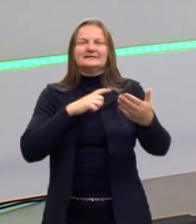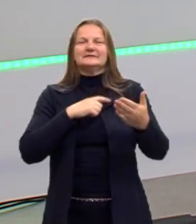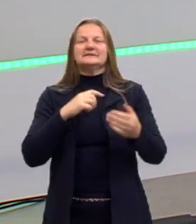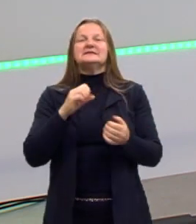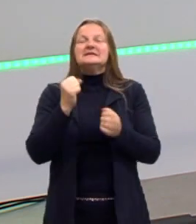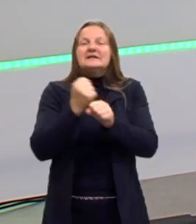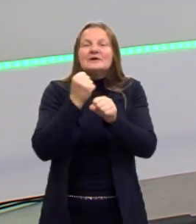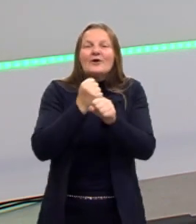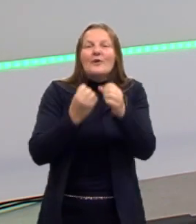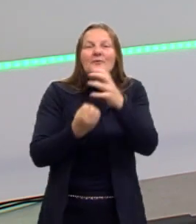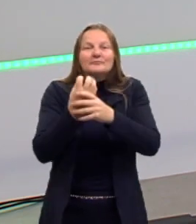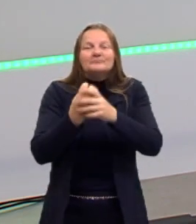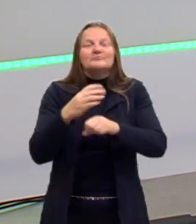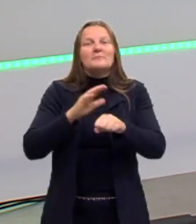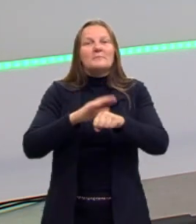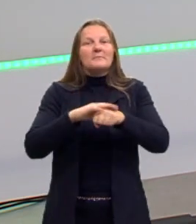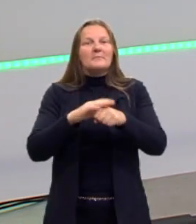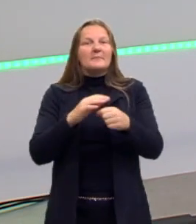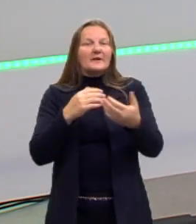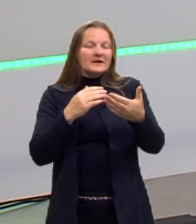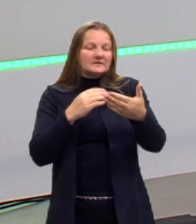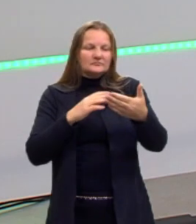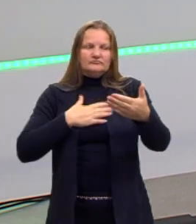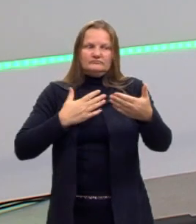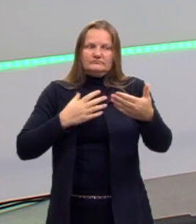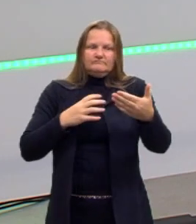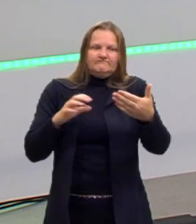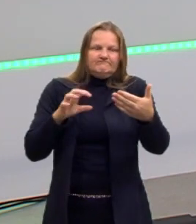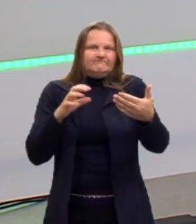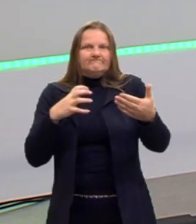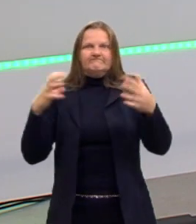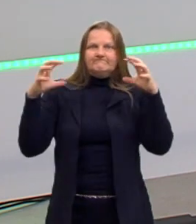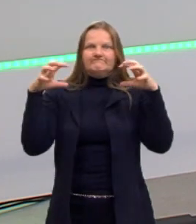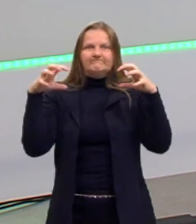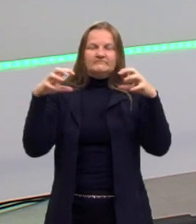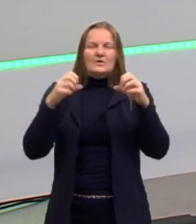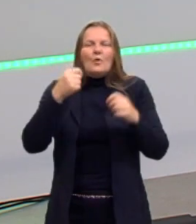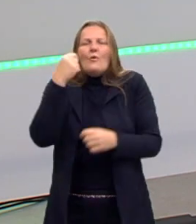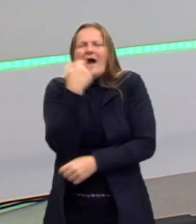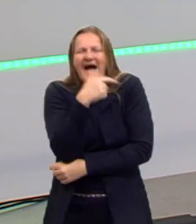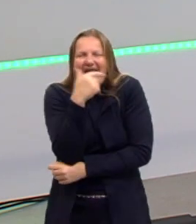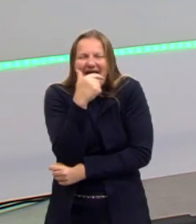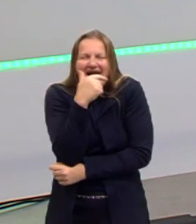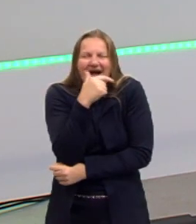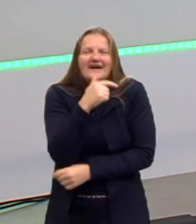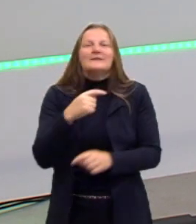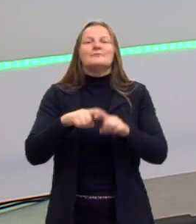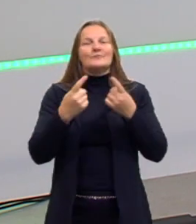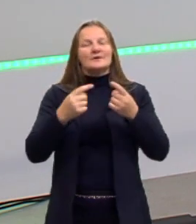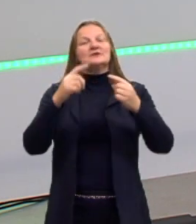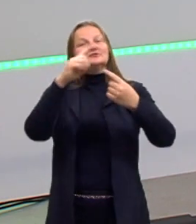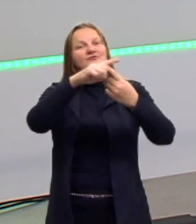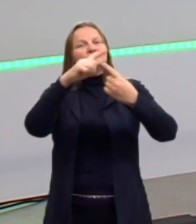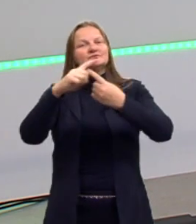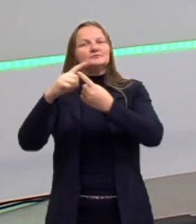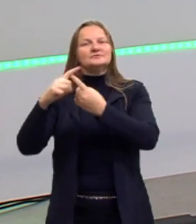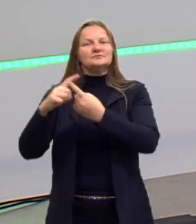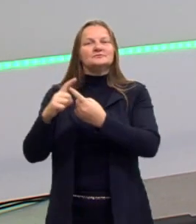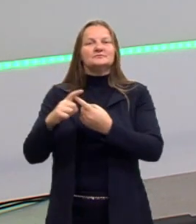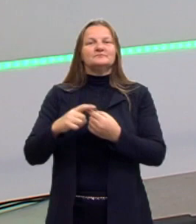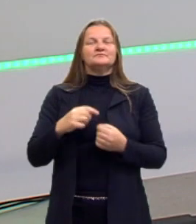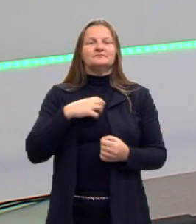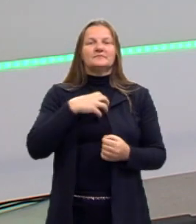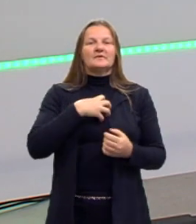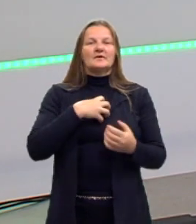obra é mais de suspense ou ela é mais de comédia, por exemplo. E a gente vai estar retratando aí os